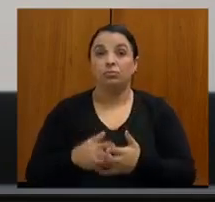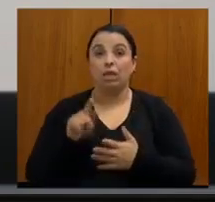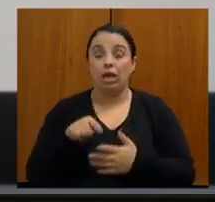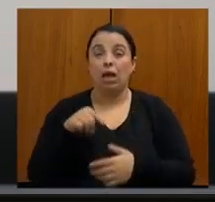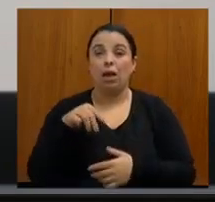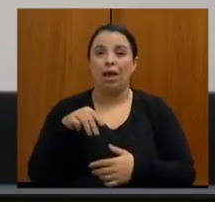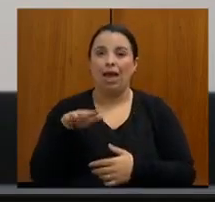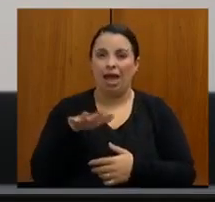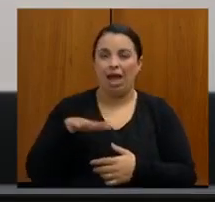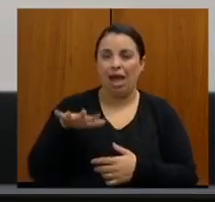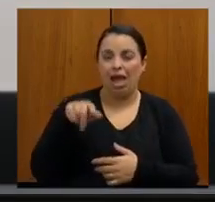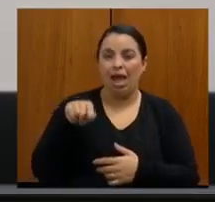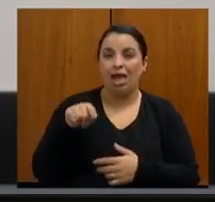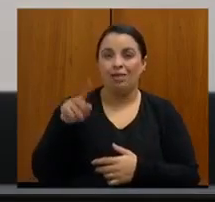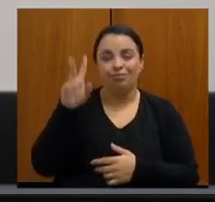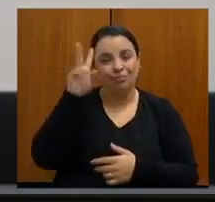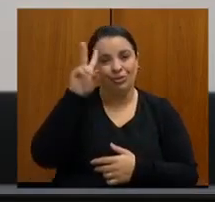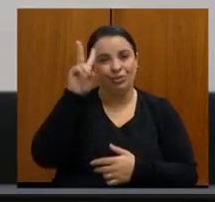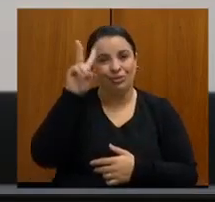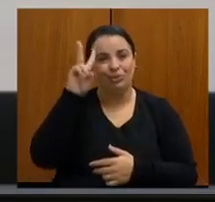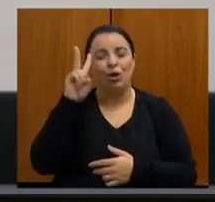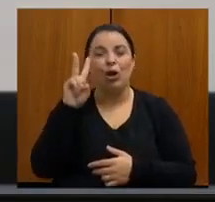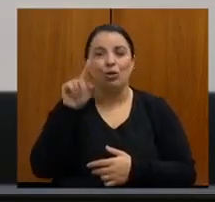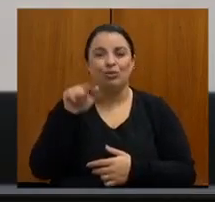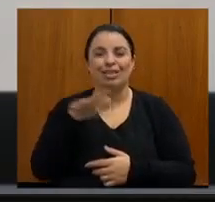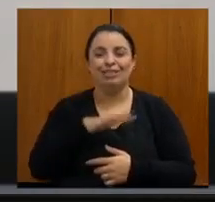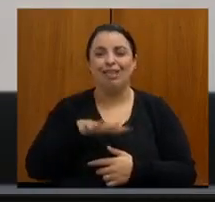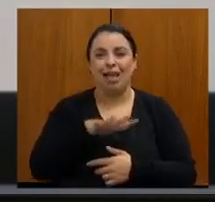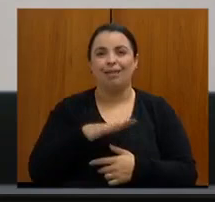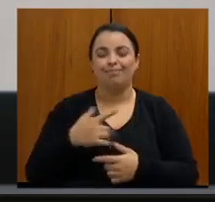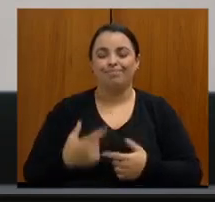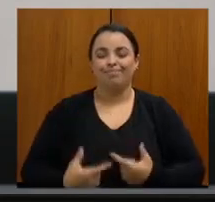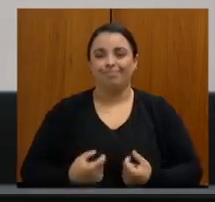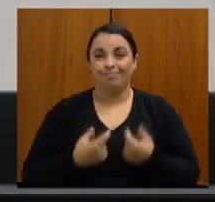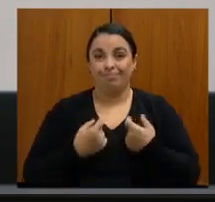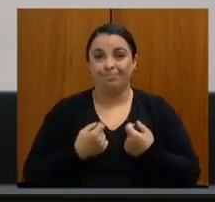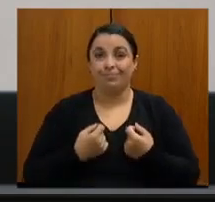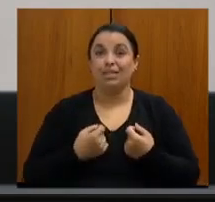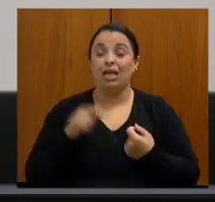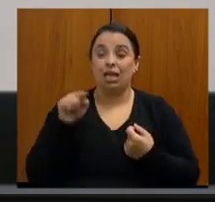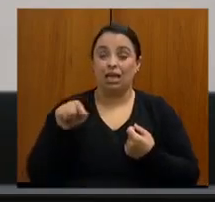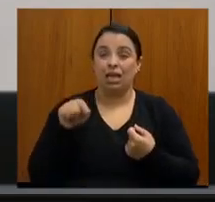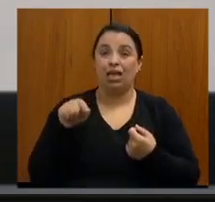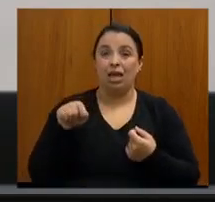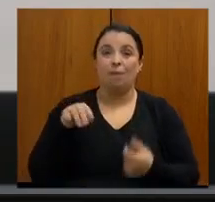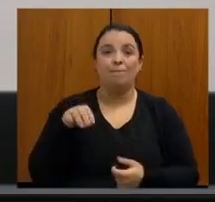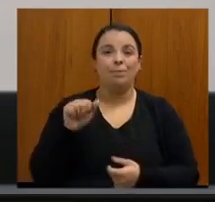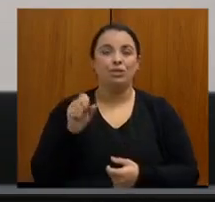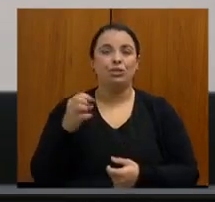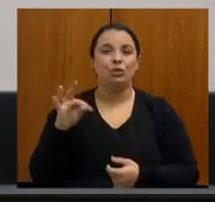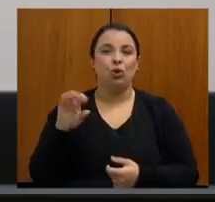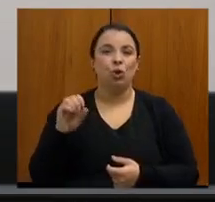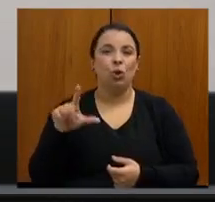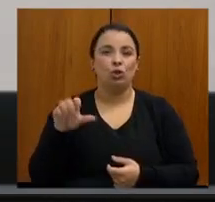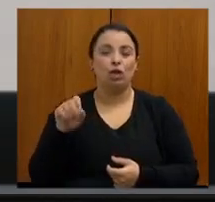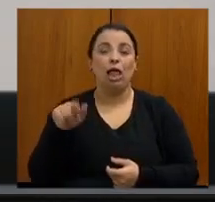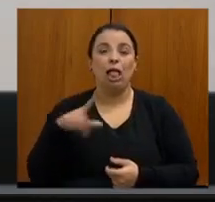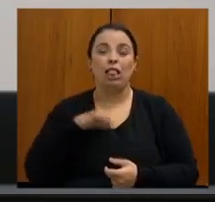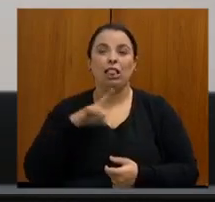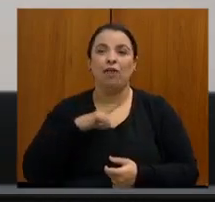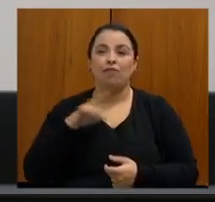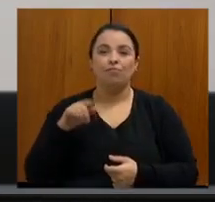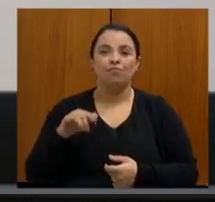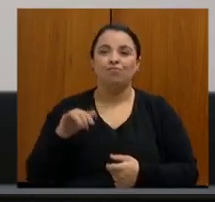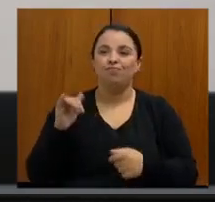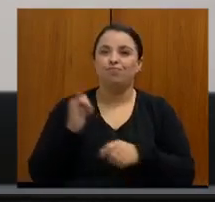na oncologia. A mastologia trouxe tantas inovações dentro do tratamento oncológico, reduzindo tratamentos,